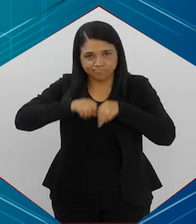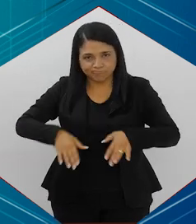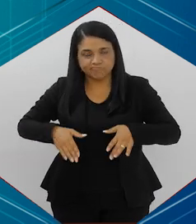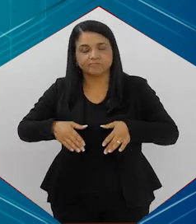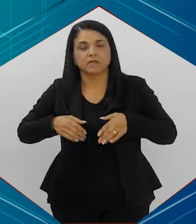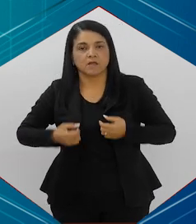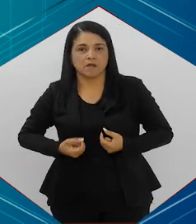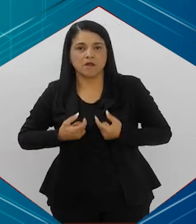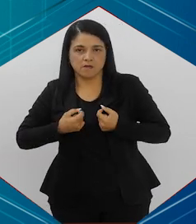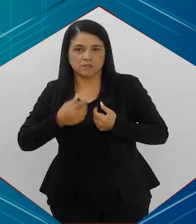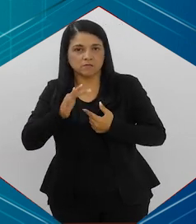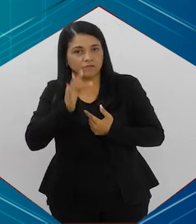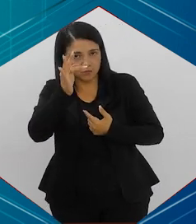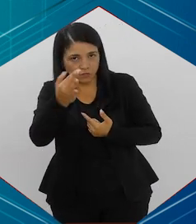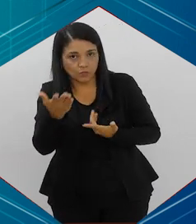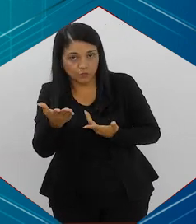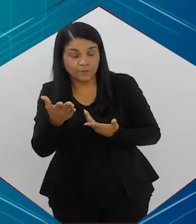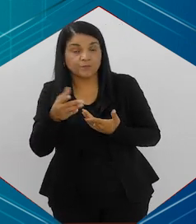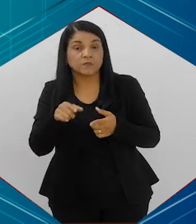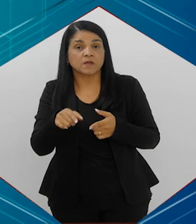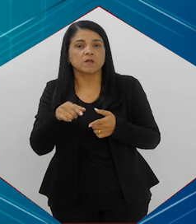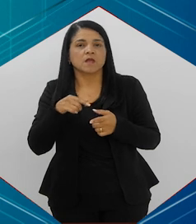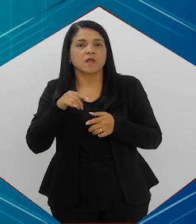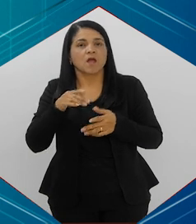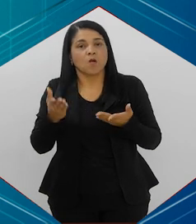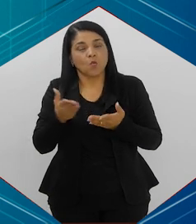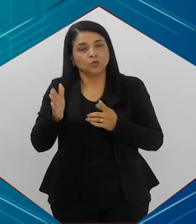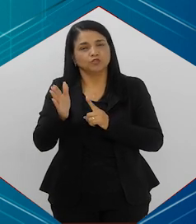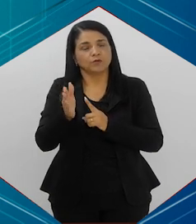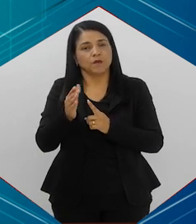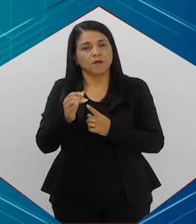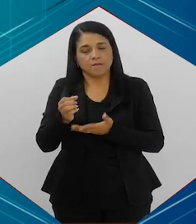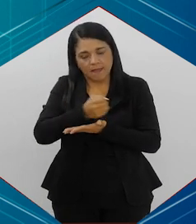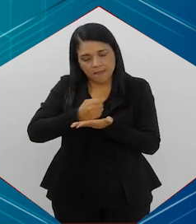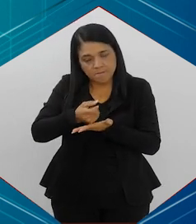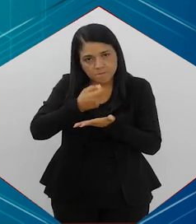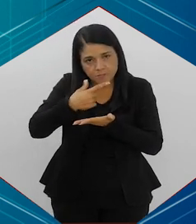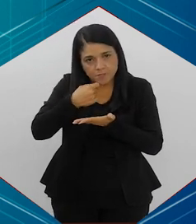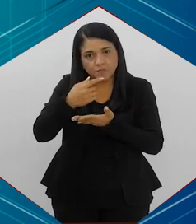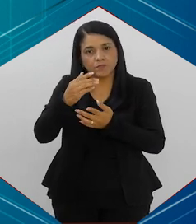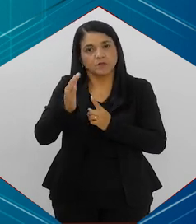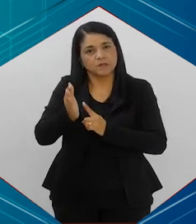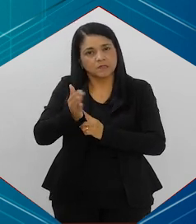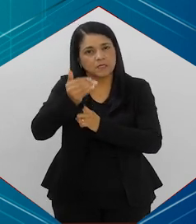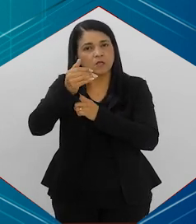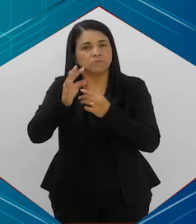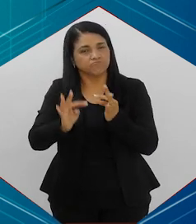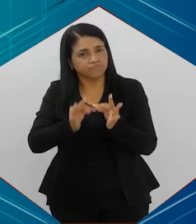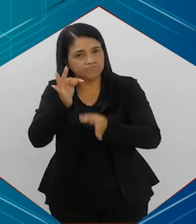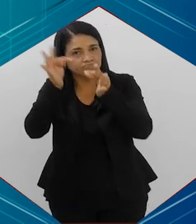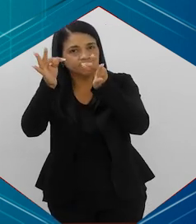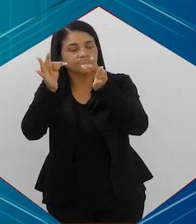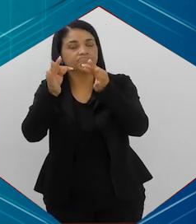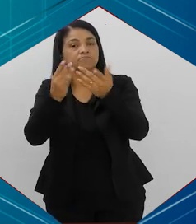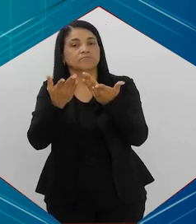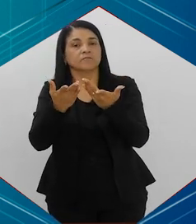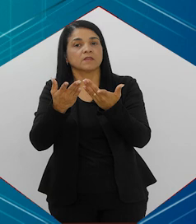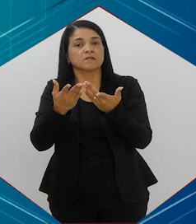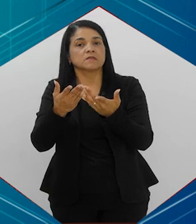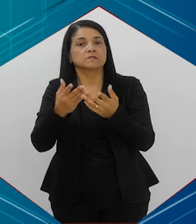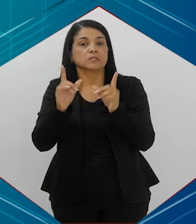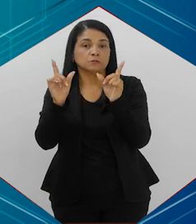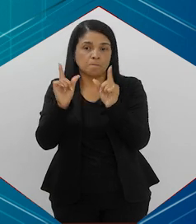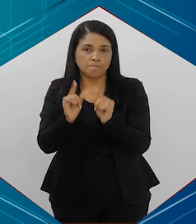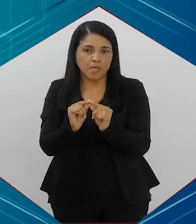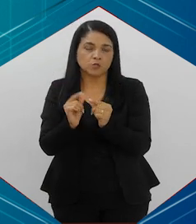mais tardiamente, né? Hoje, cada vez mais, com a chegada da imunoterapia, do avanço dos tratamentos, a gente tem